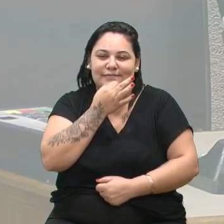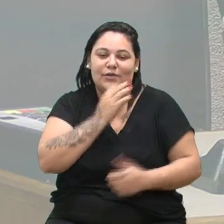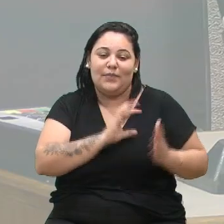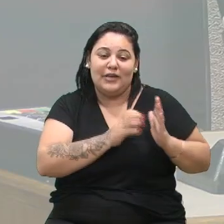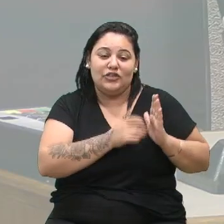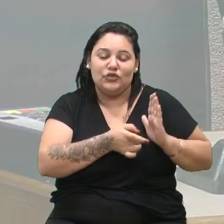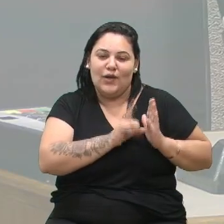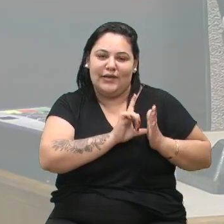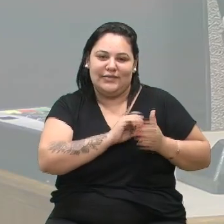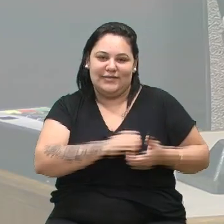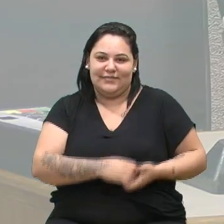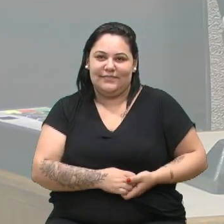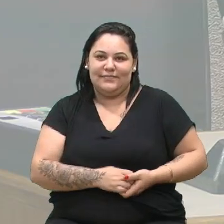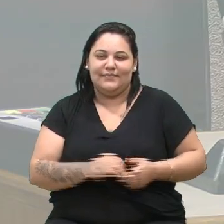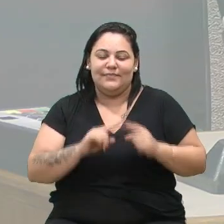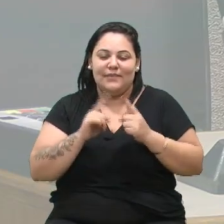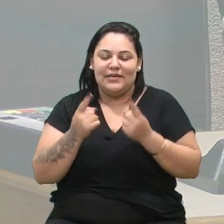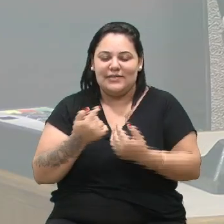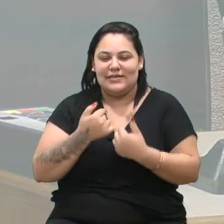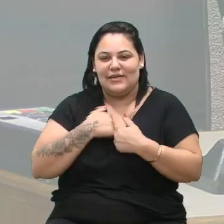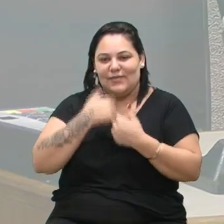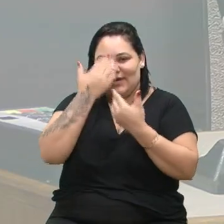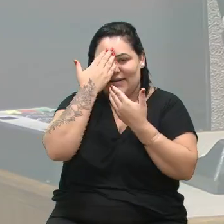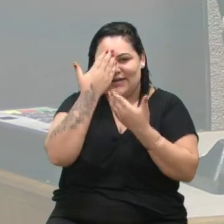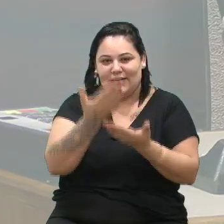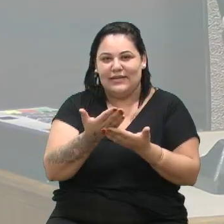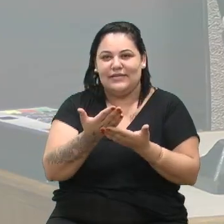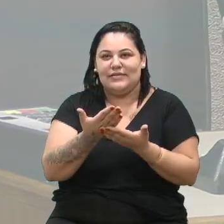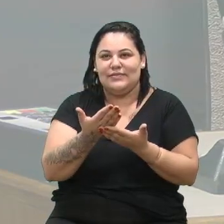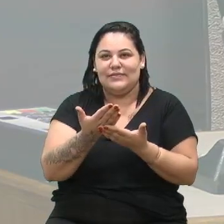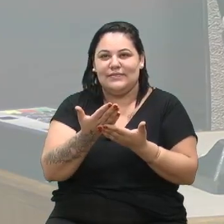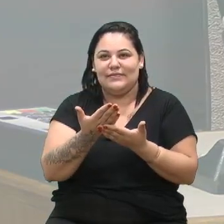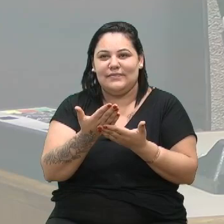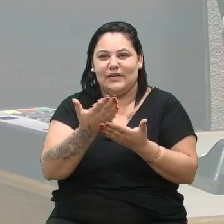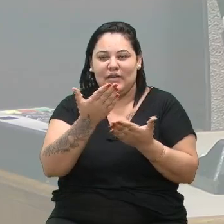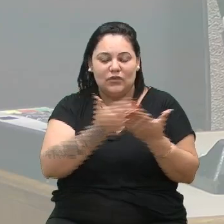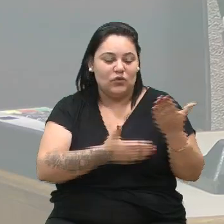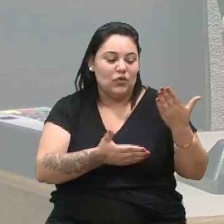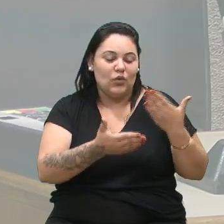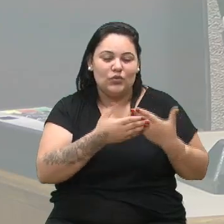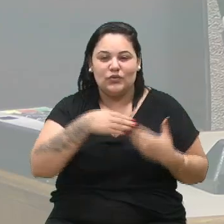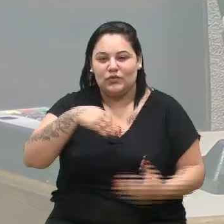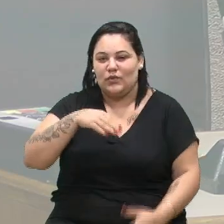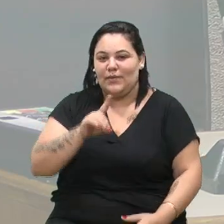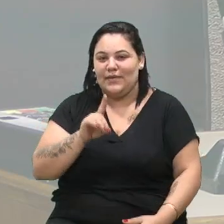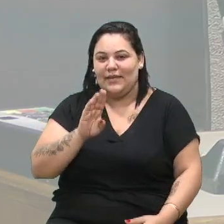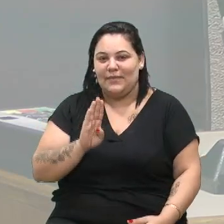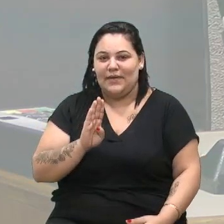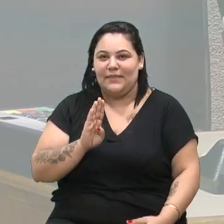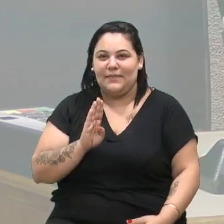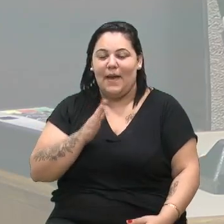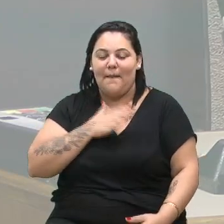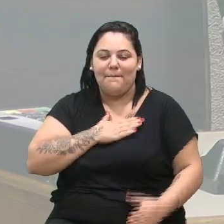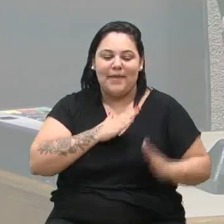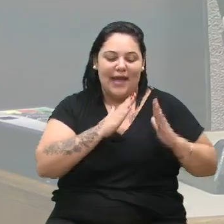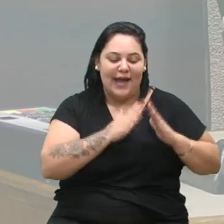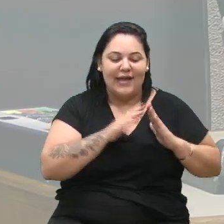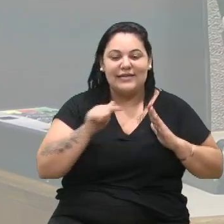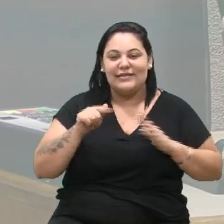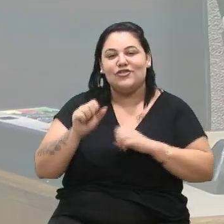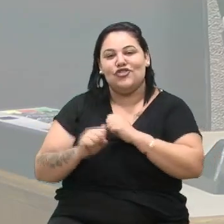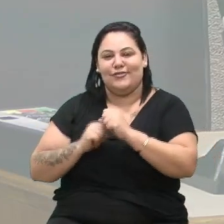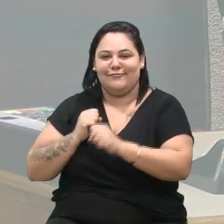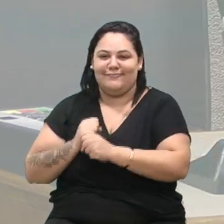estava. Mas agradeço a todos, né, do MDB. Foi minha casa por sete anos.